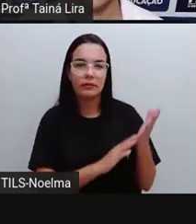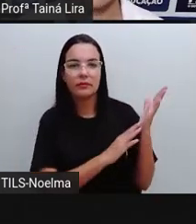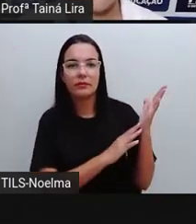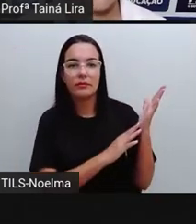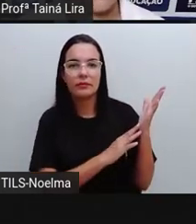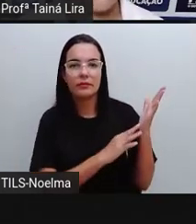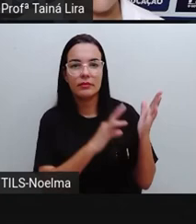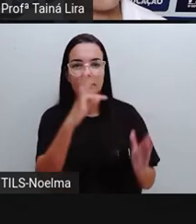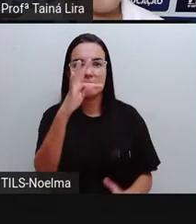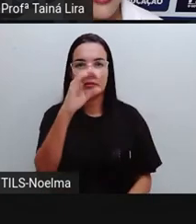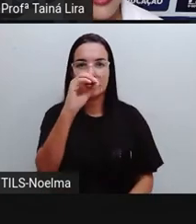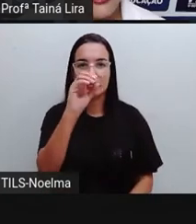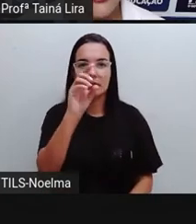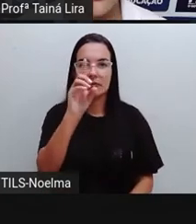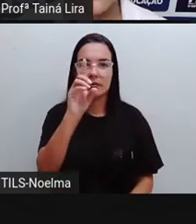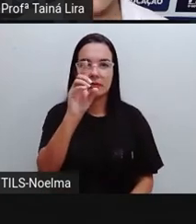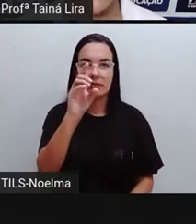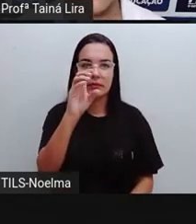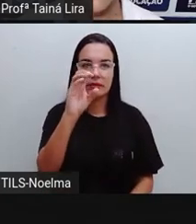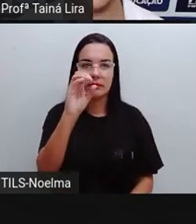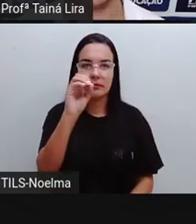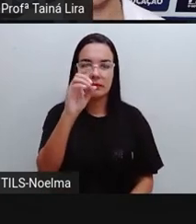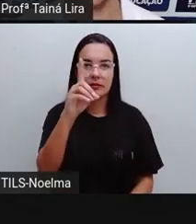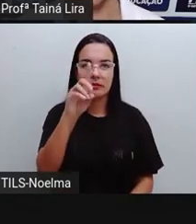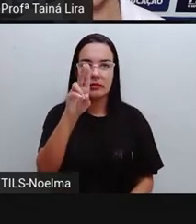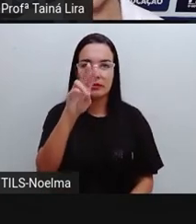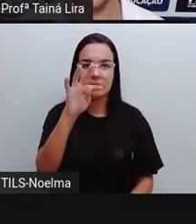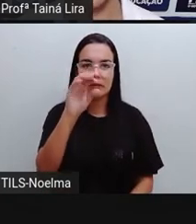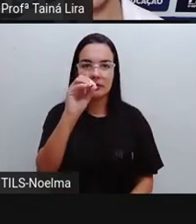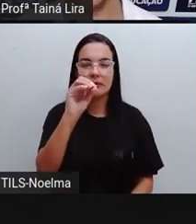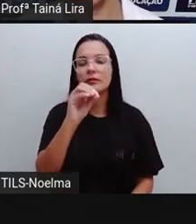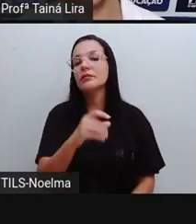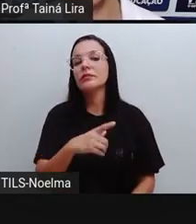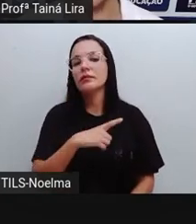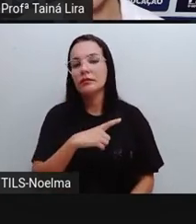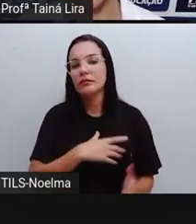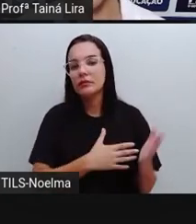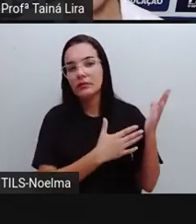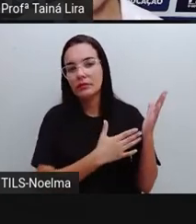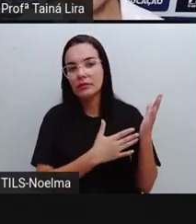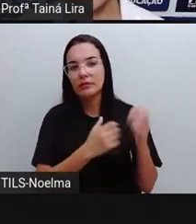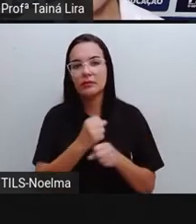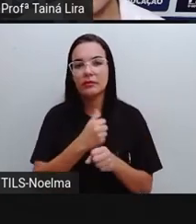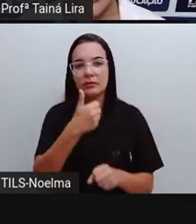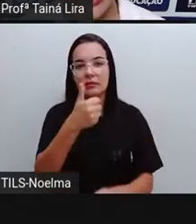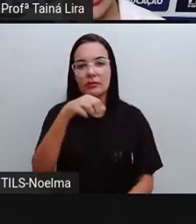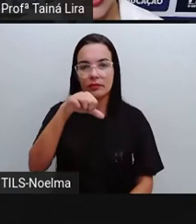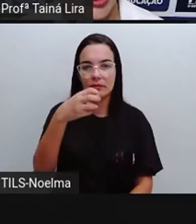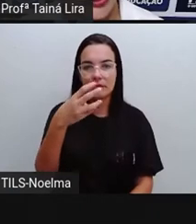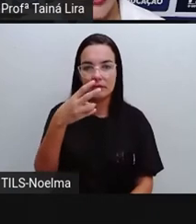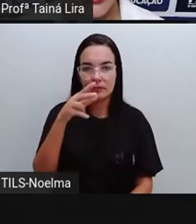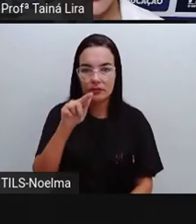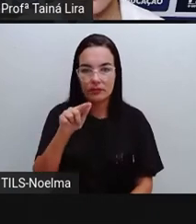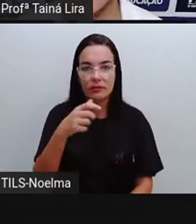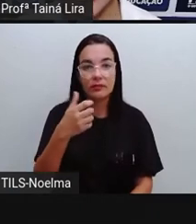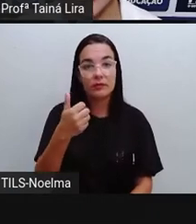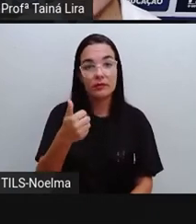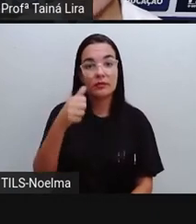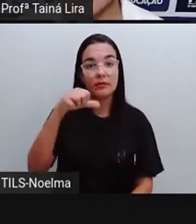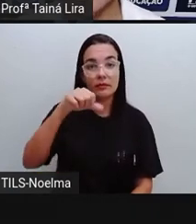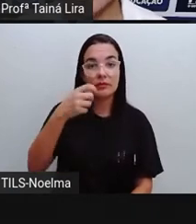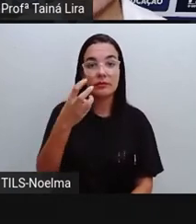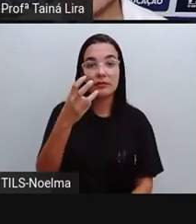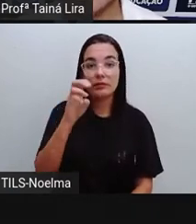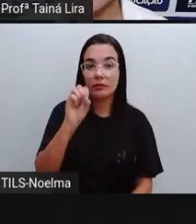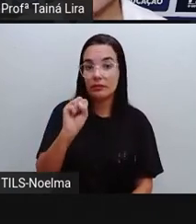Teódulo Bastos de Carvalho, olha lá que ficou entre 1937 e 1938, tá?